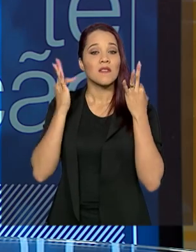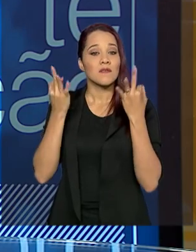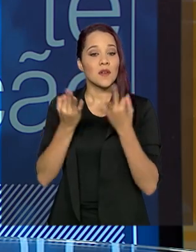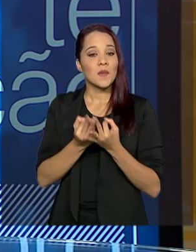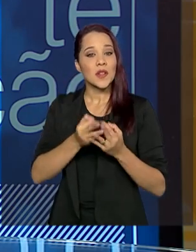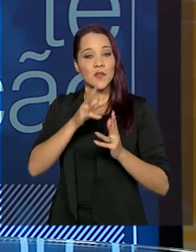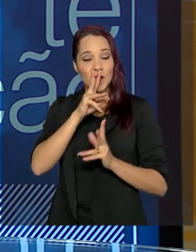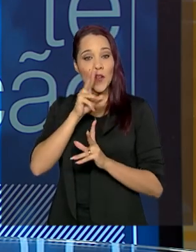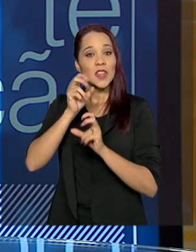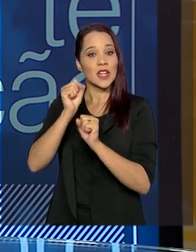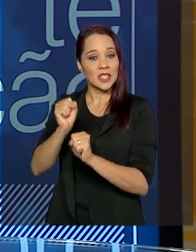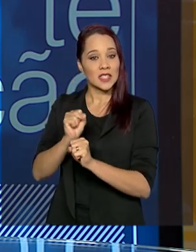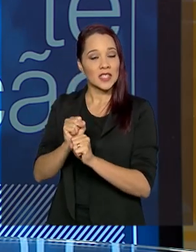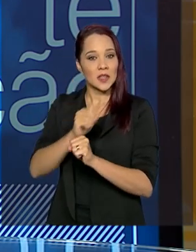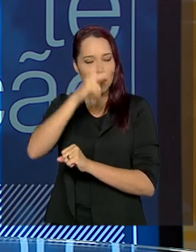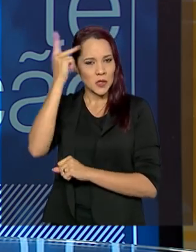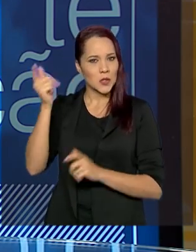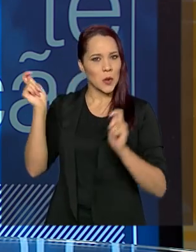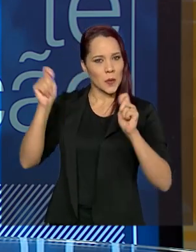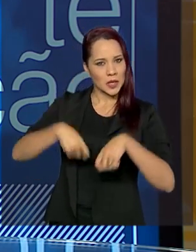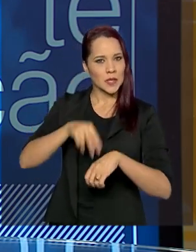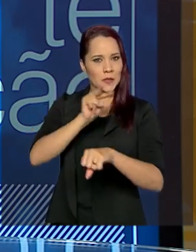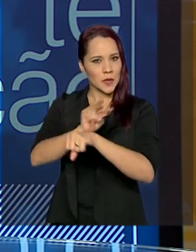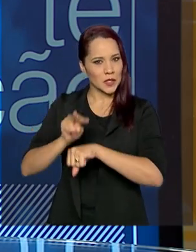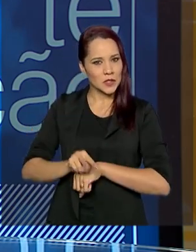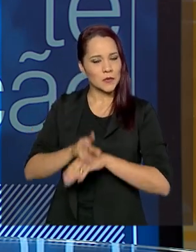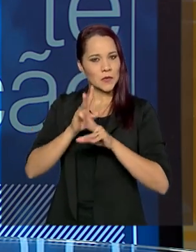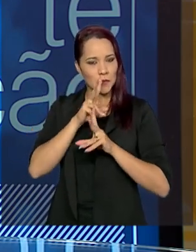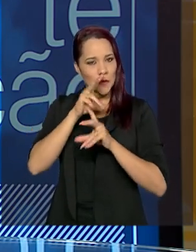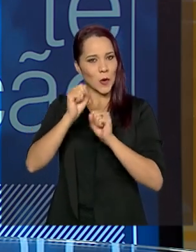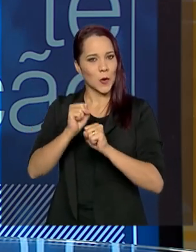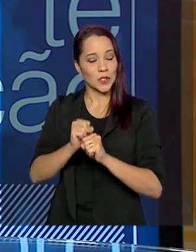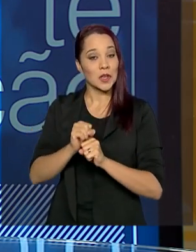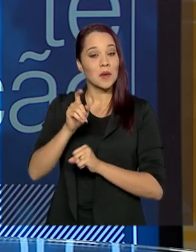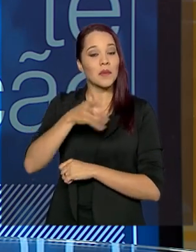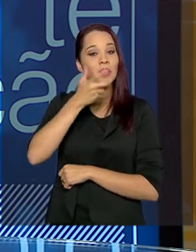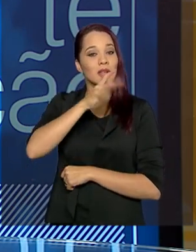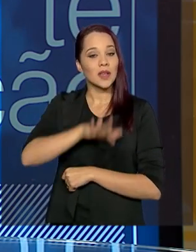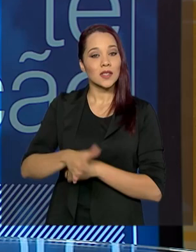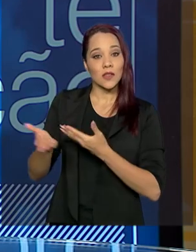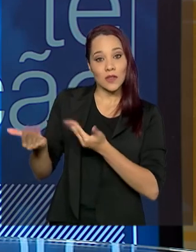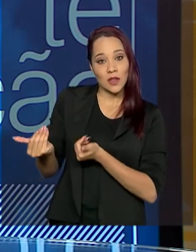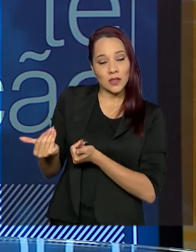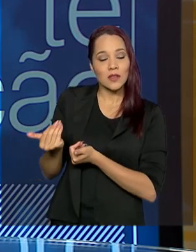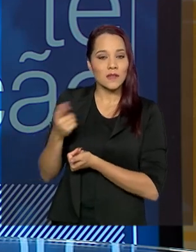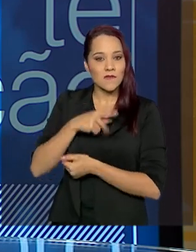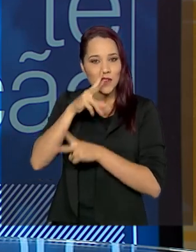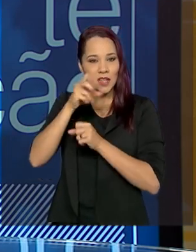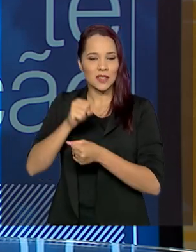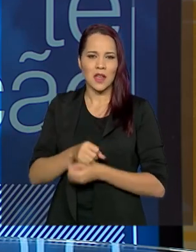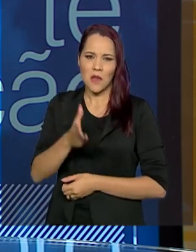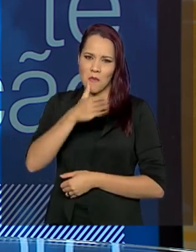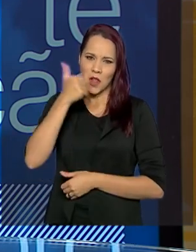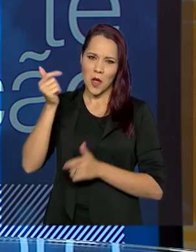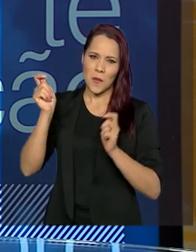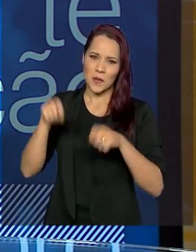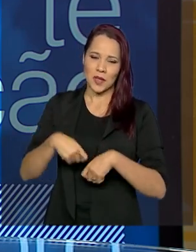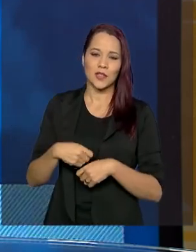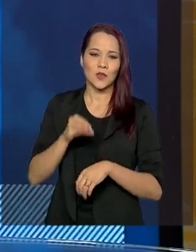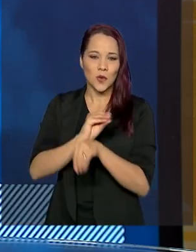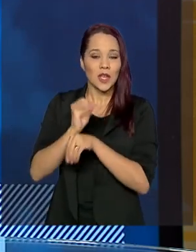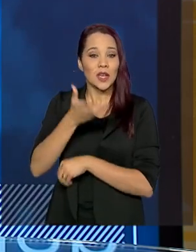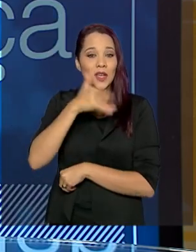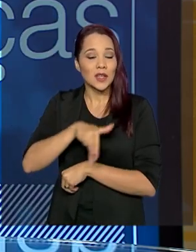famílias fortalecidas, com as suas competências protetivas fortalecidas, para que a criança e o adolescente sejam fortalecidos. A melhor maneira de cuidar bem de uma criança